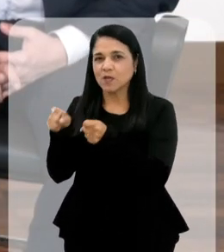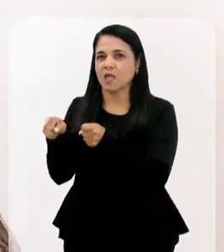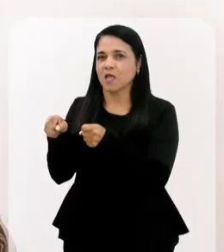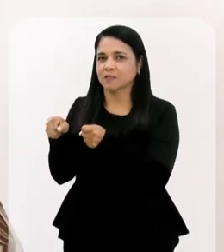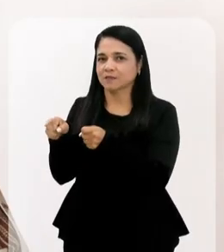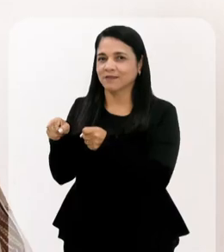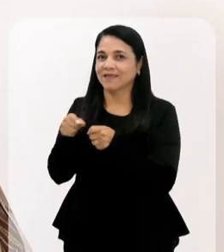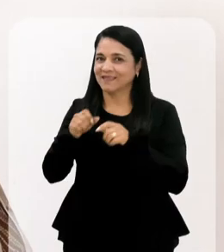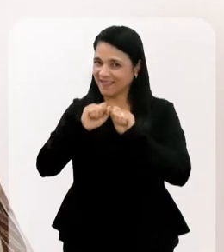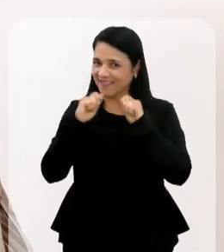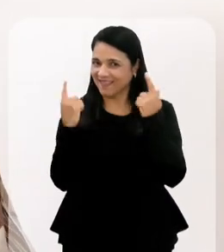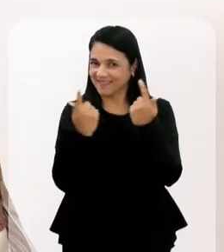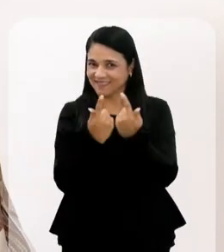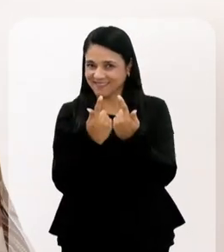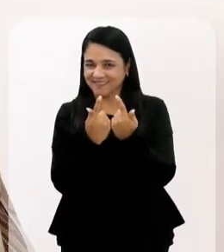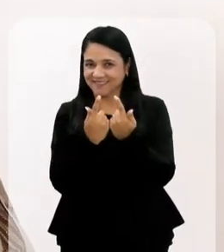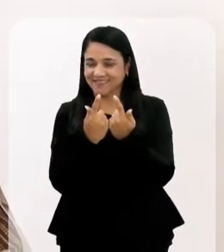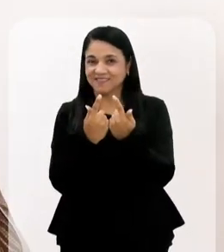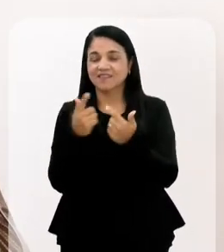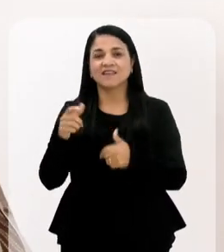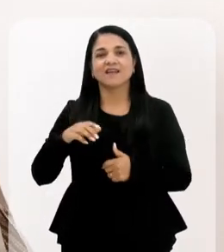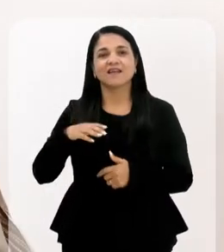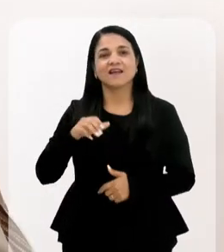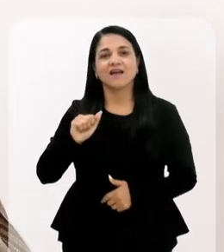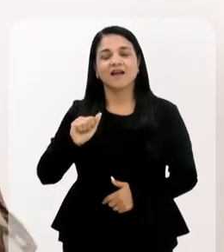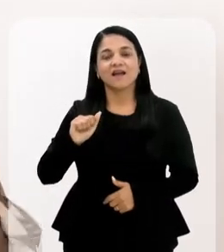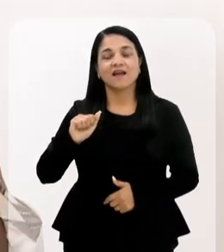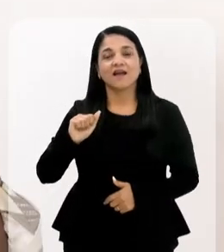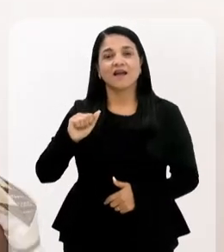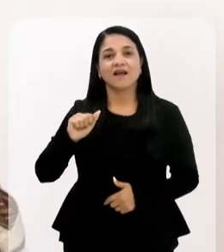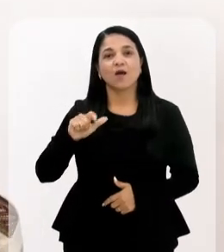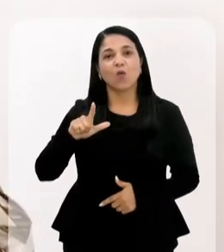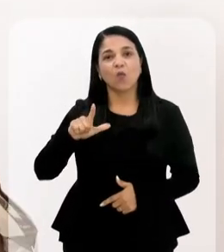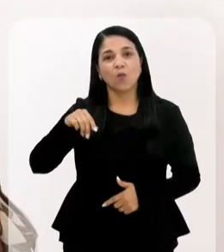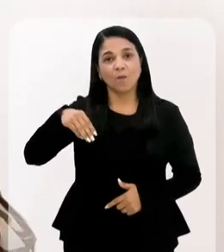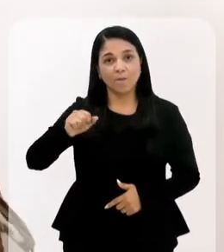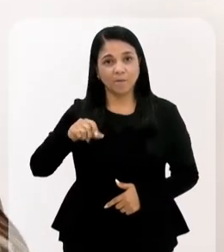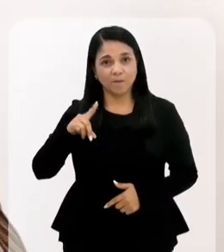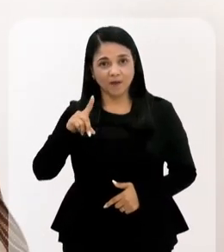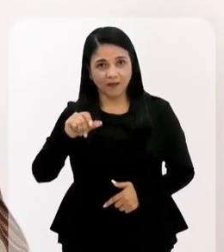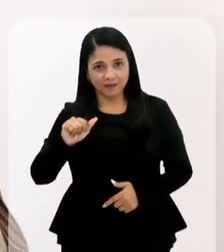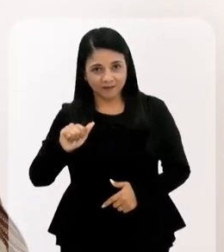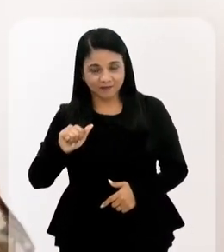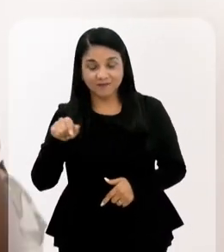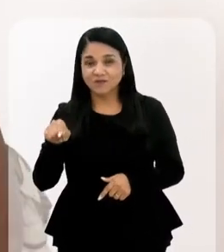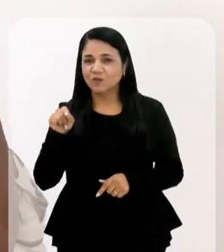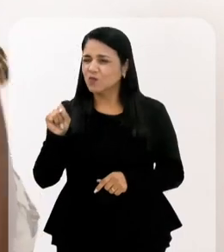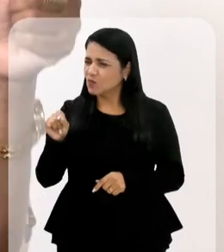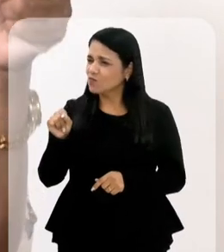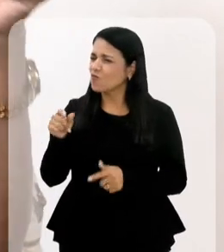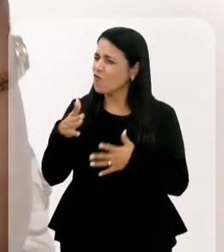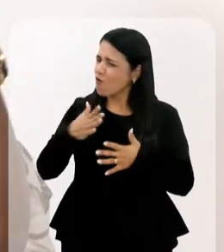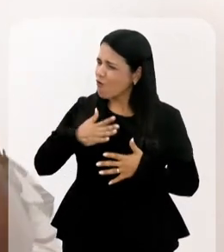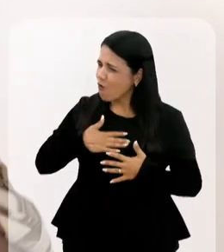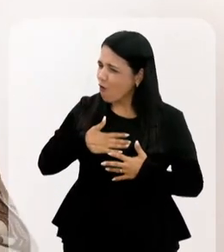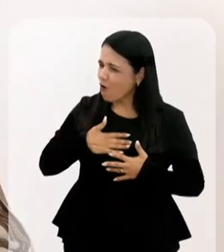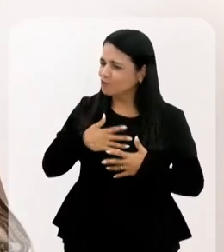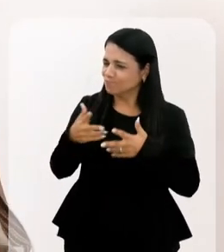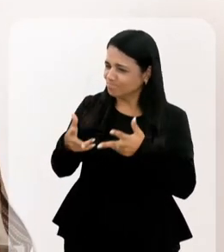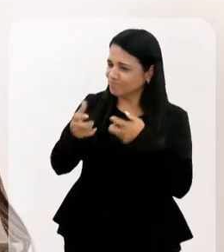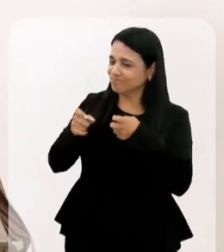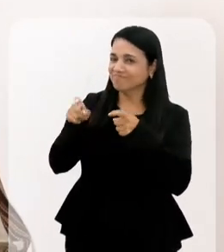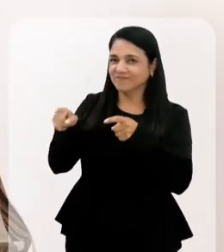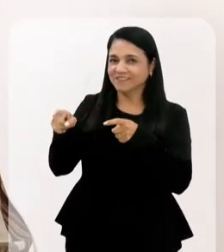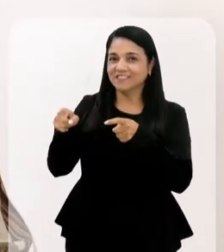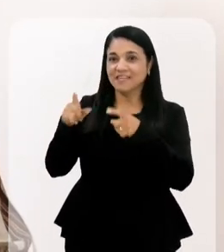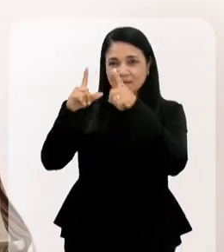seguramos, aqui na Alerja. Almada, o que eu mais gosto de ver é que você realmente cai lá